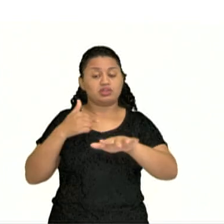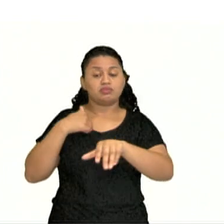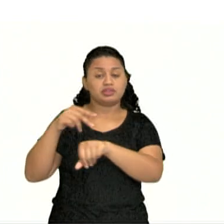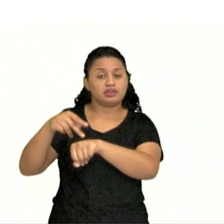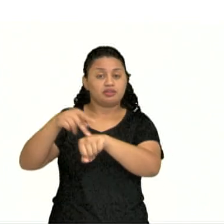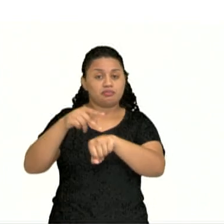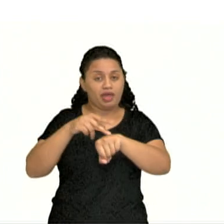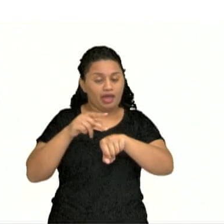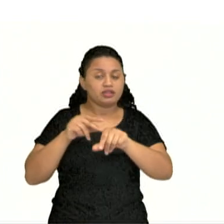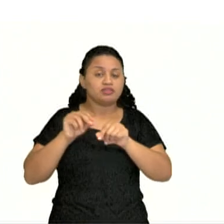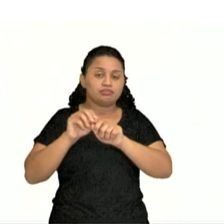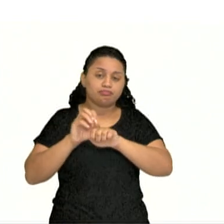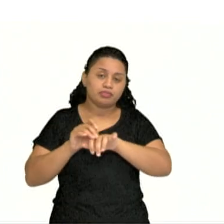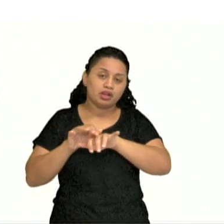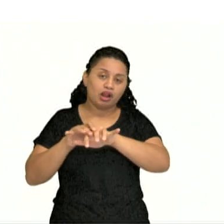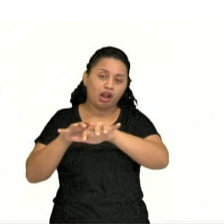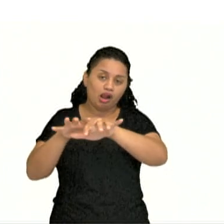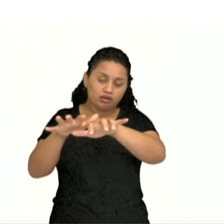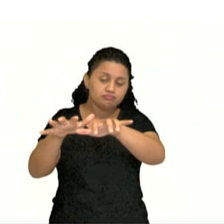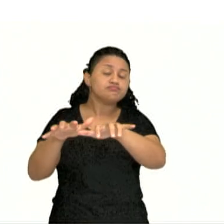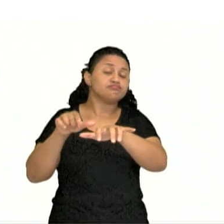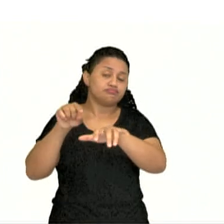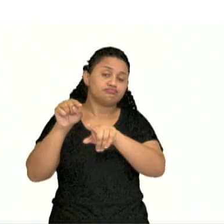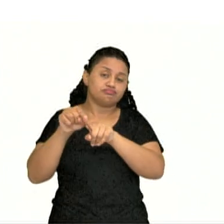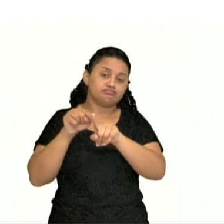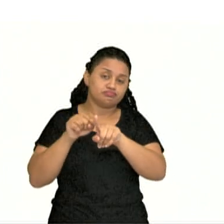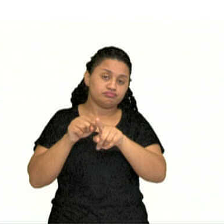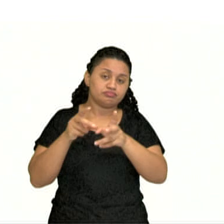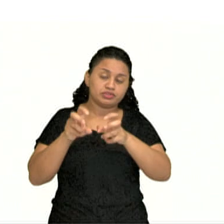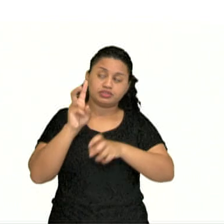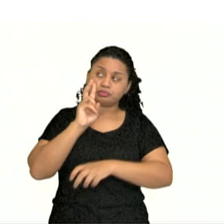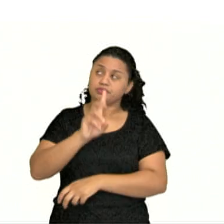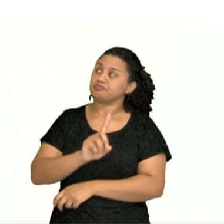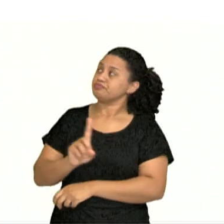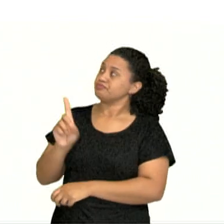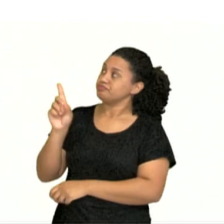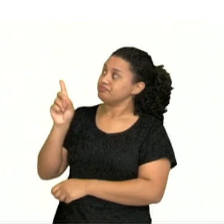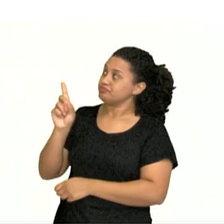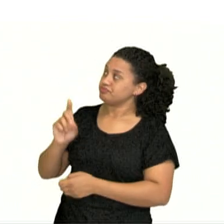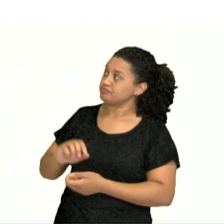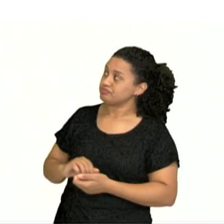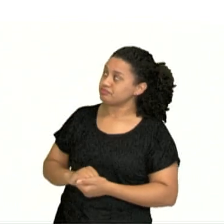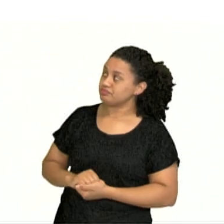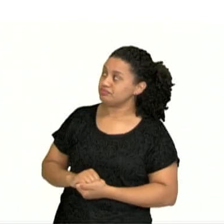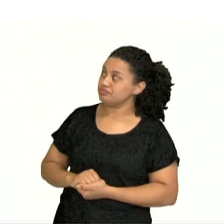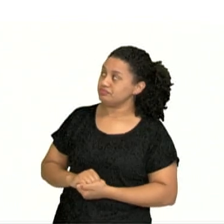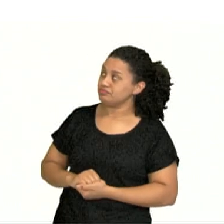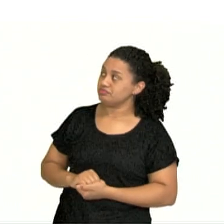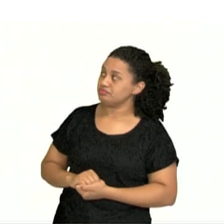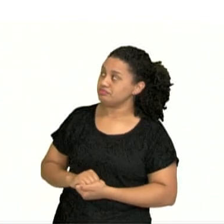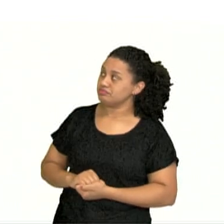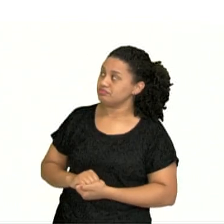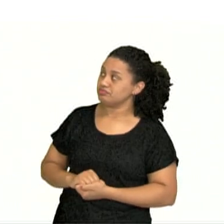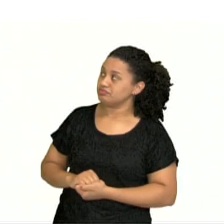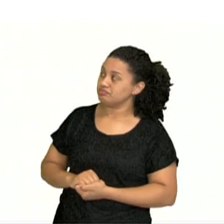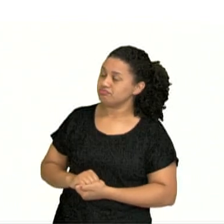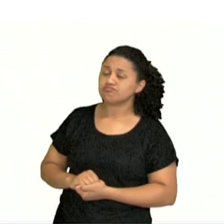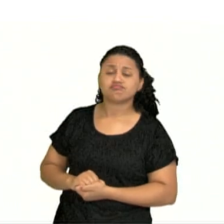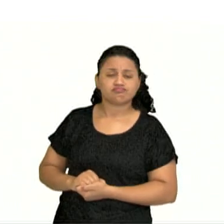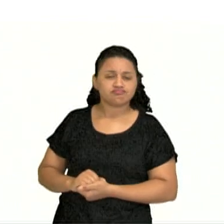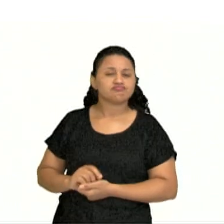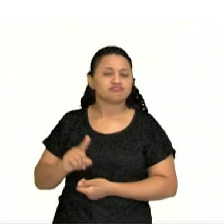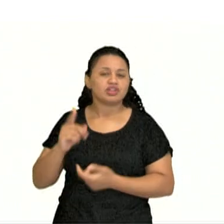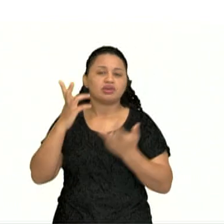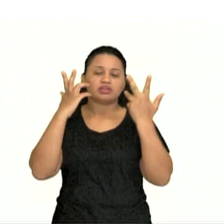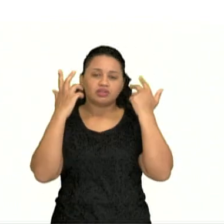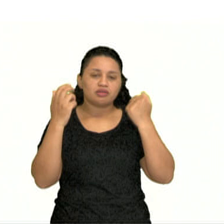rochas, né? A gente tem muito rente ao solo. Também um tapete verde. É muito comum isso em